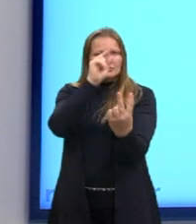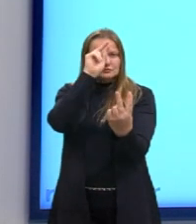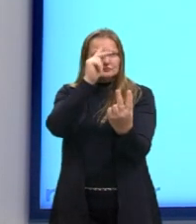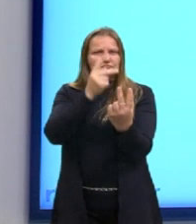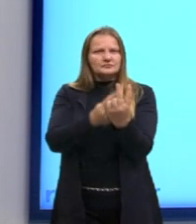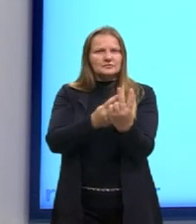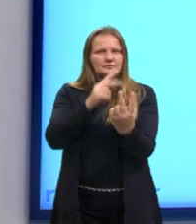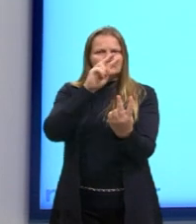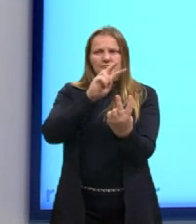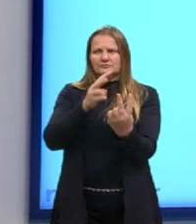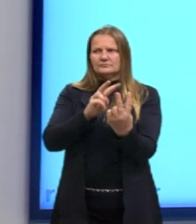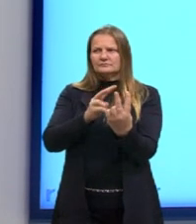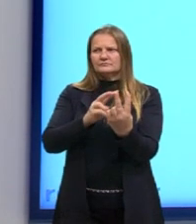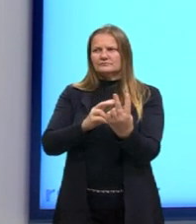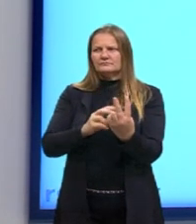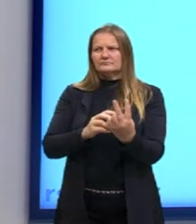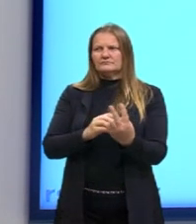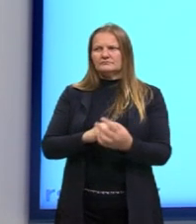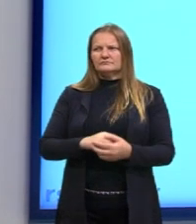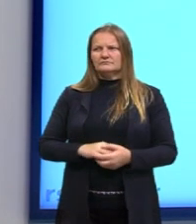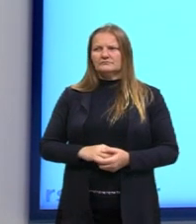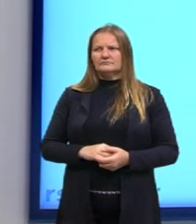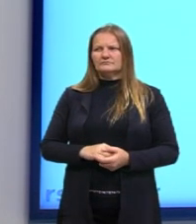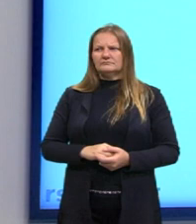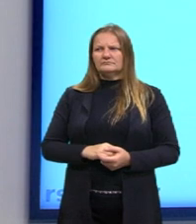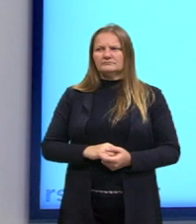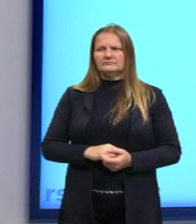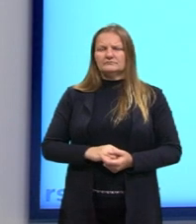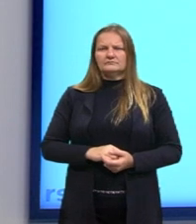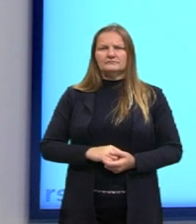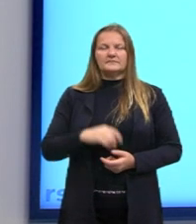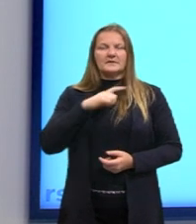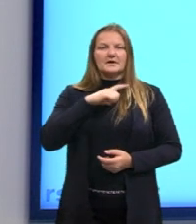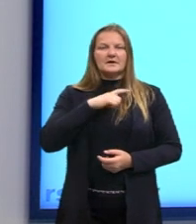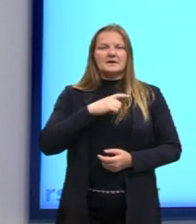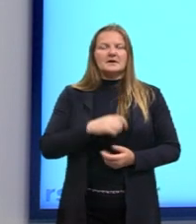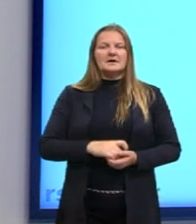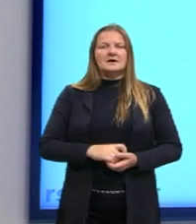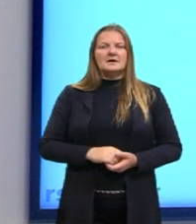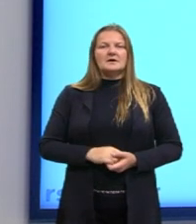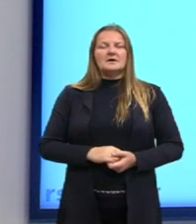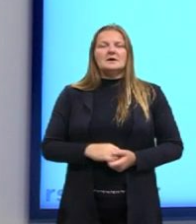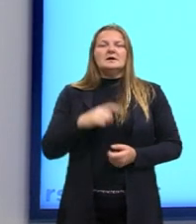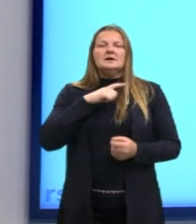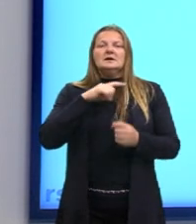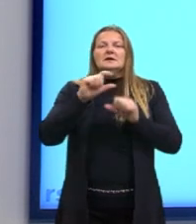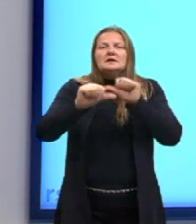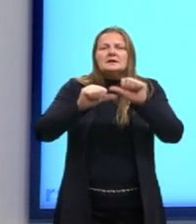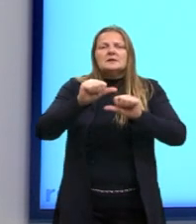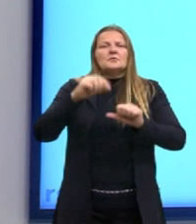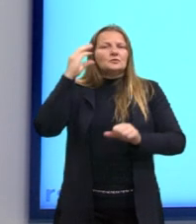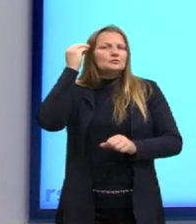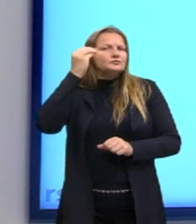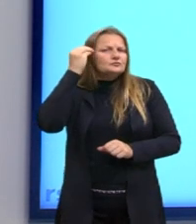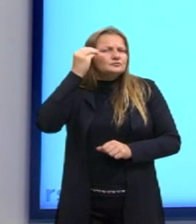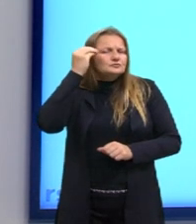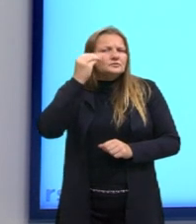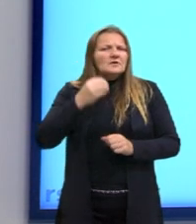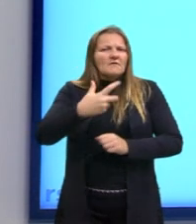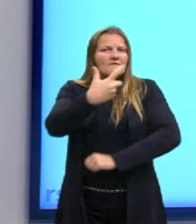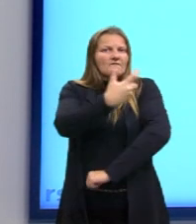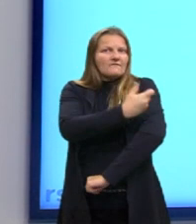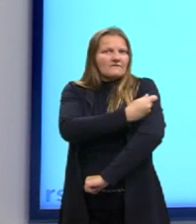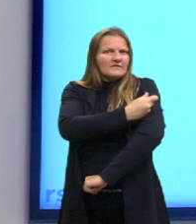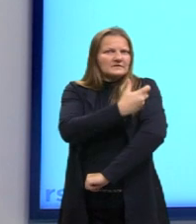ser resolver esse problema, no caso da Covid, o que poderia acontecer, aí passa-se a experimentar as vacinas e aí